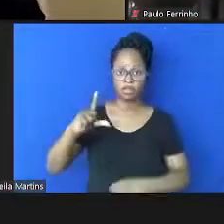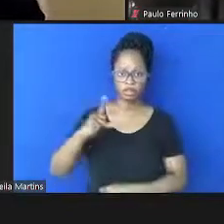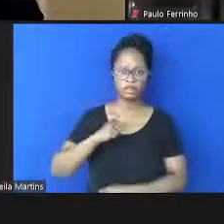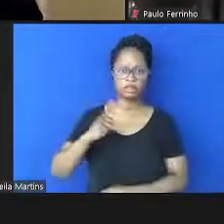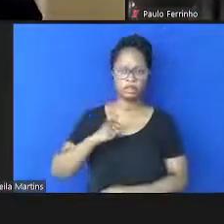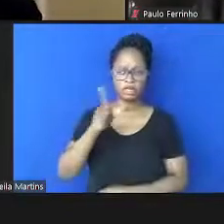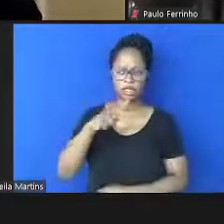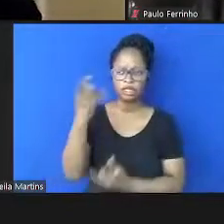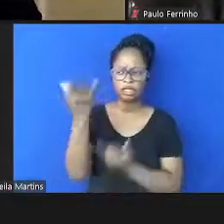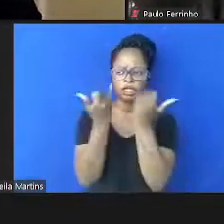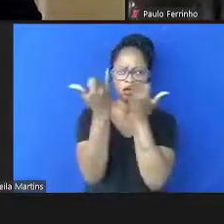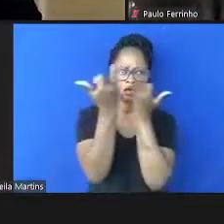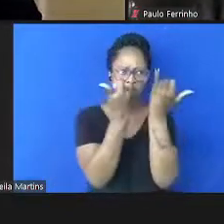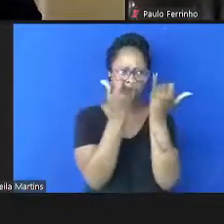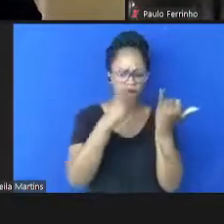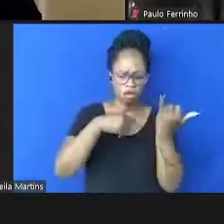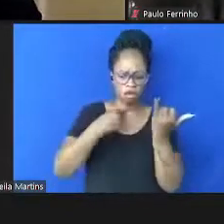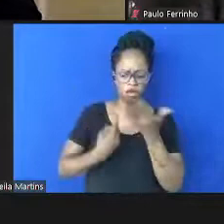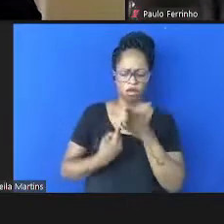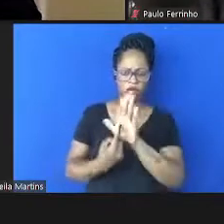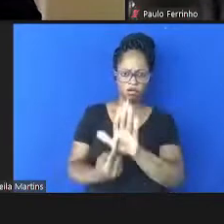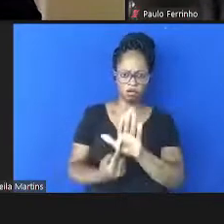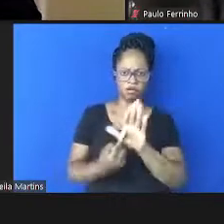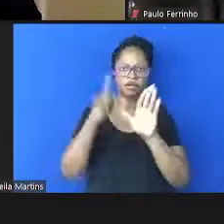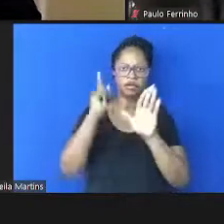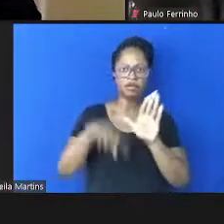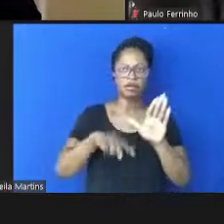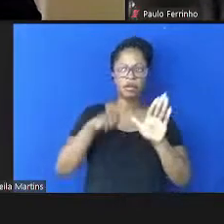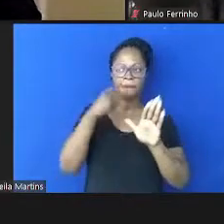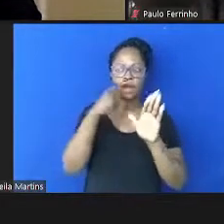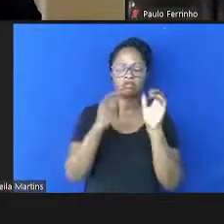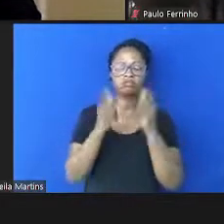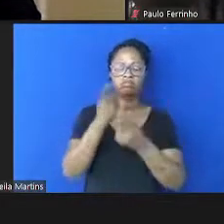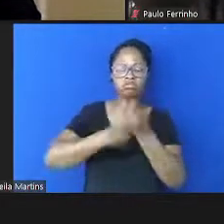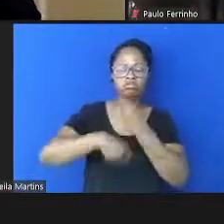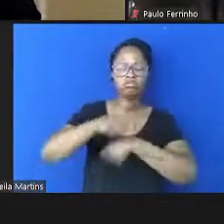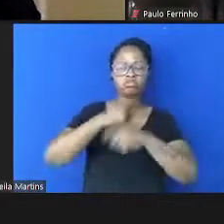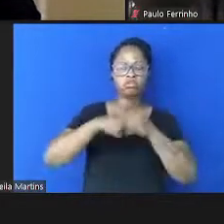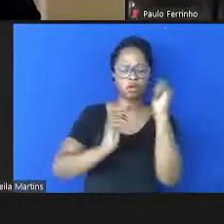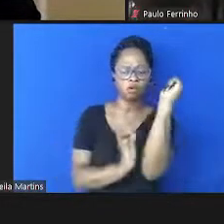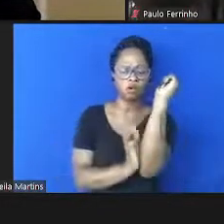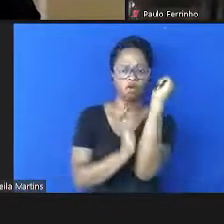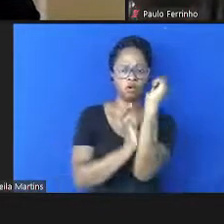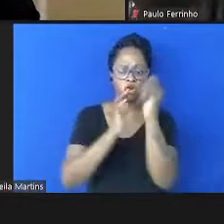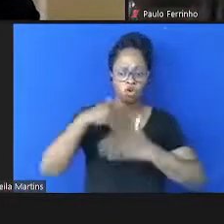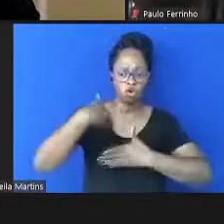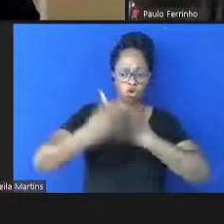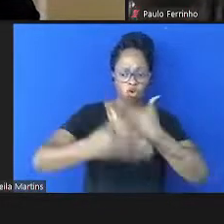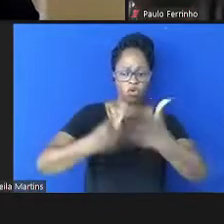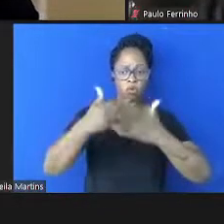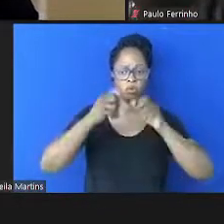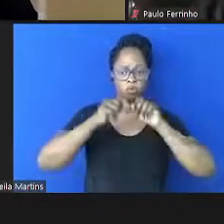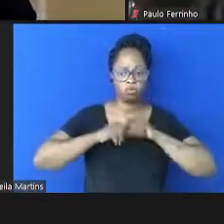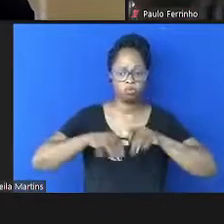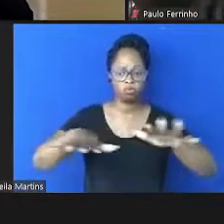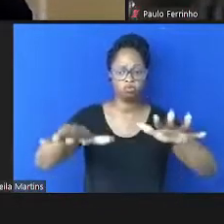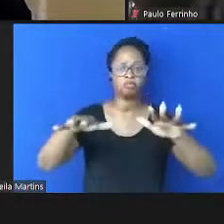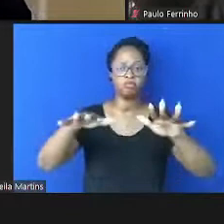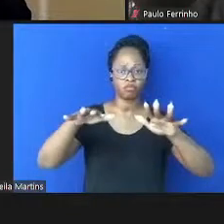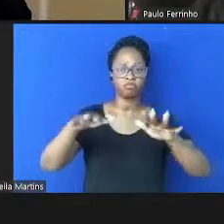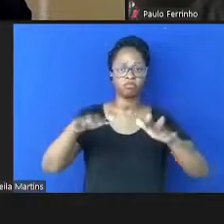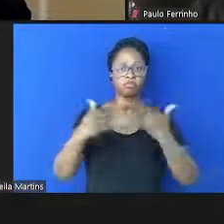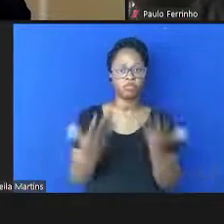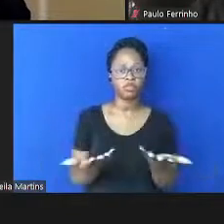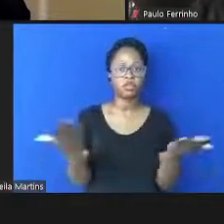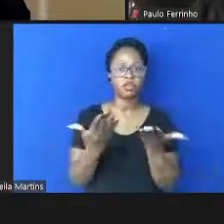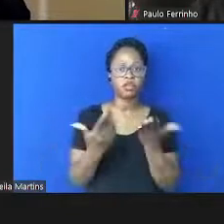preocupações, como cálculo em termos de burocracia acrescida que nos trouxeram estes últimos dois anos. Eu trago aqui os cumprimentos do